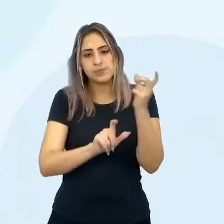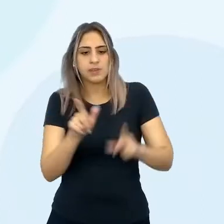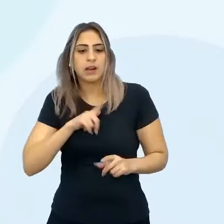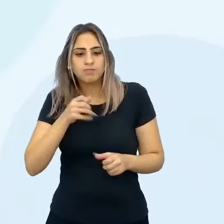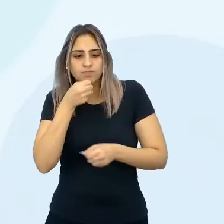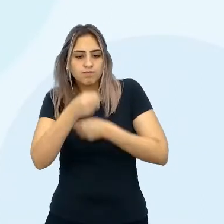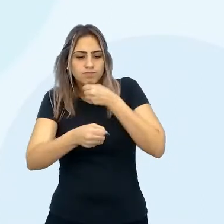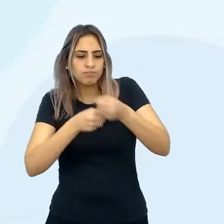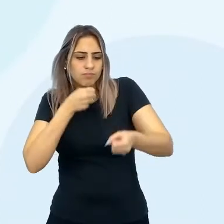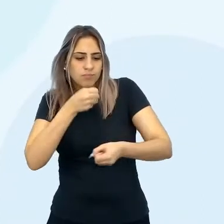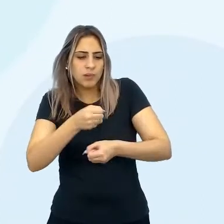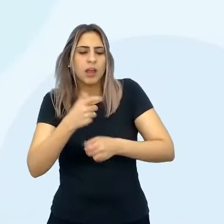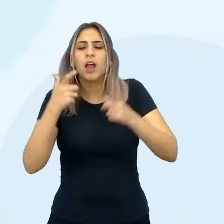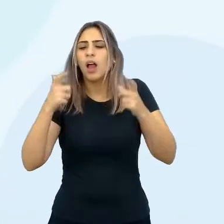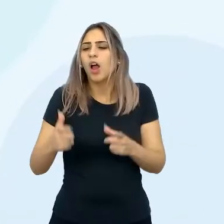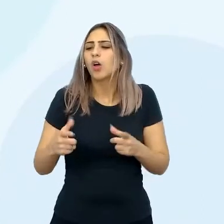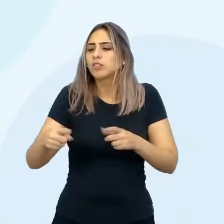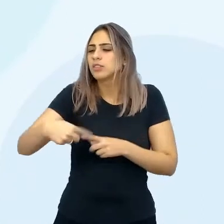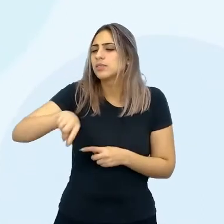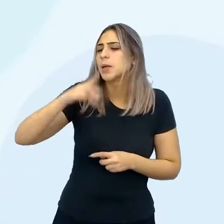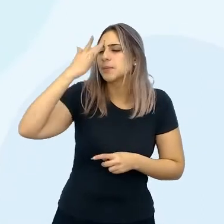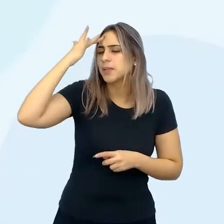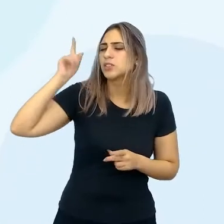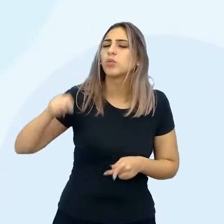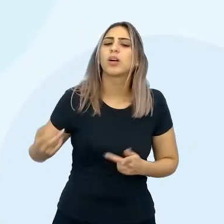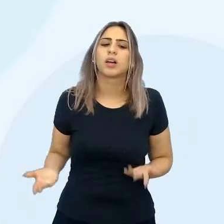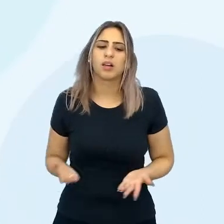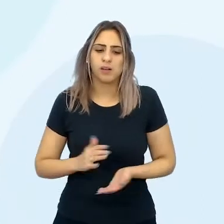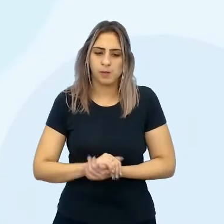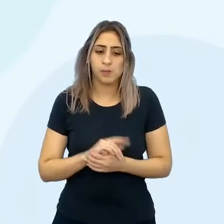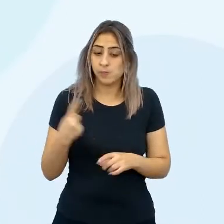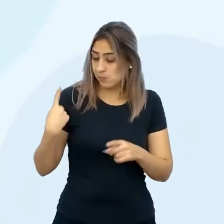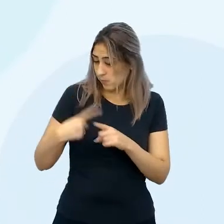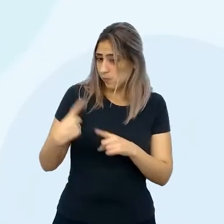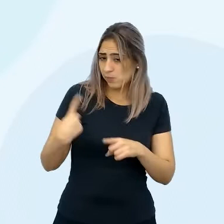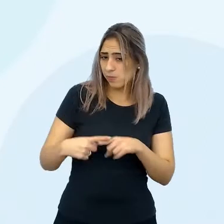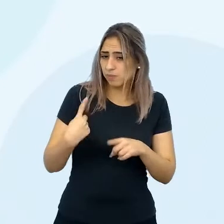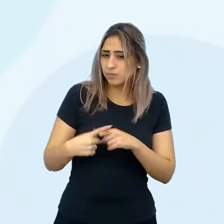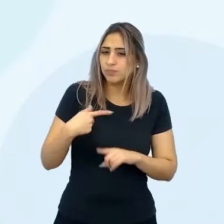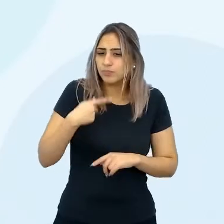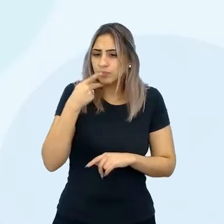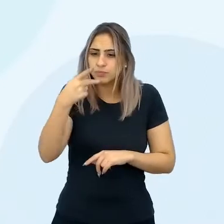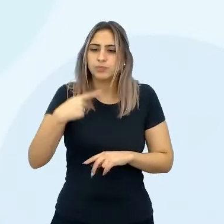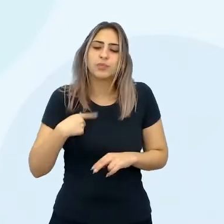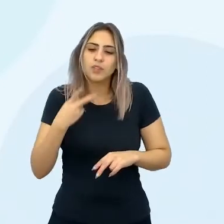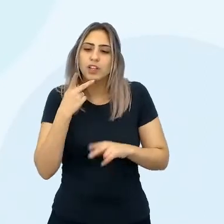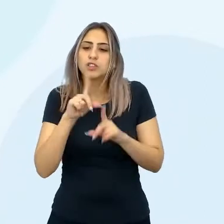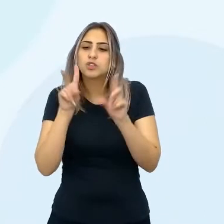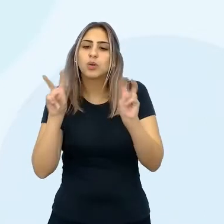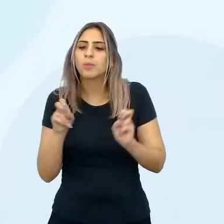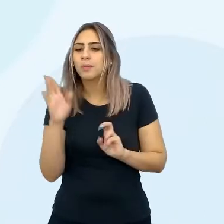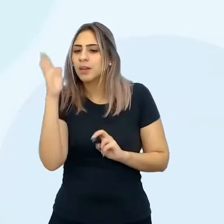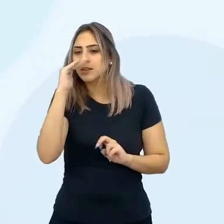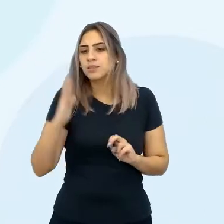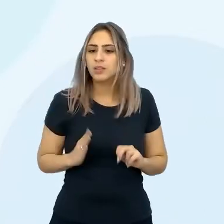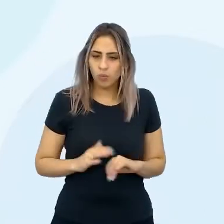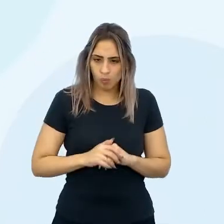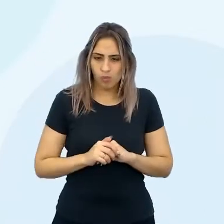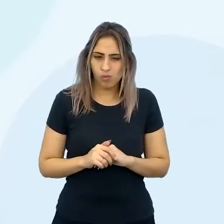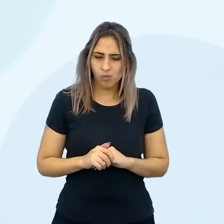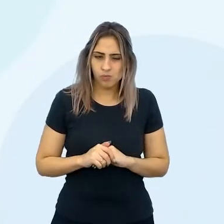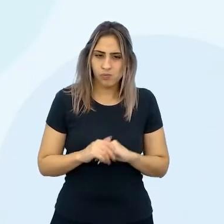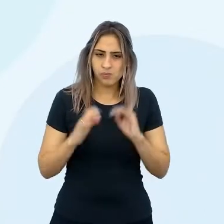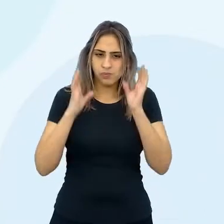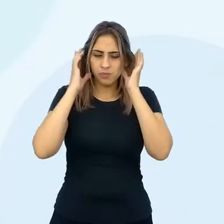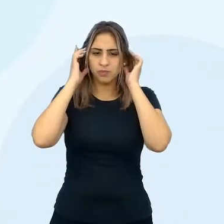entrevistando, dá onde essas pessoas são. Porque, vamos dizer assim, eu quero falar sobre o Brasil. E aí,